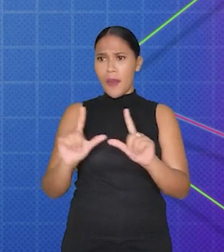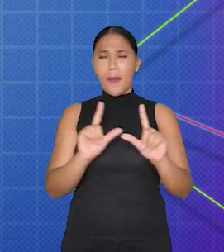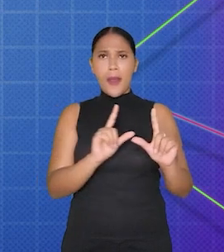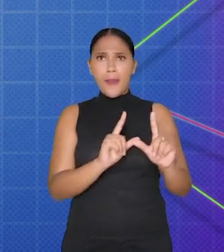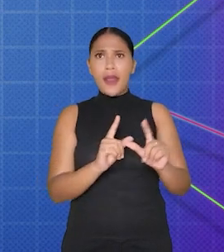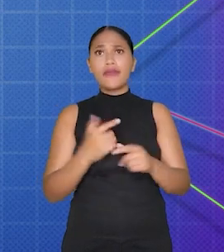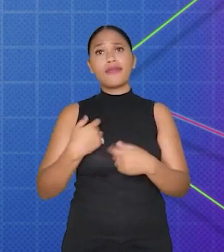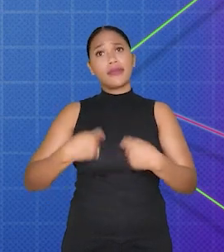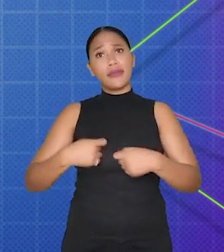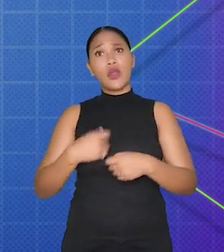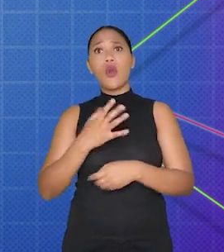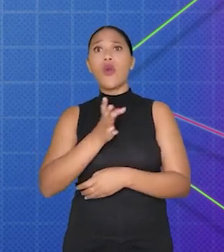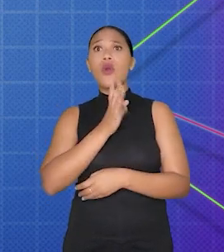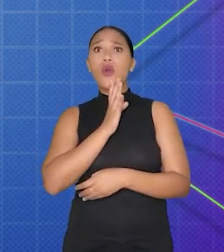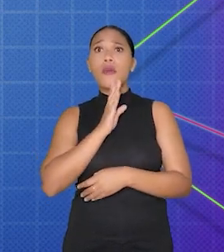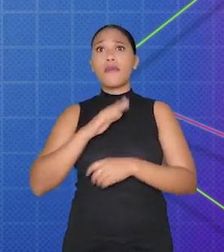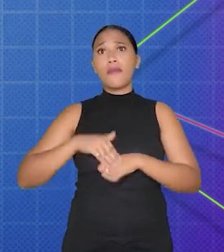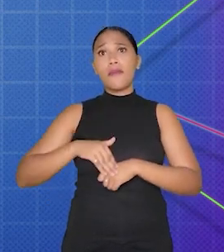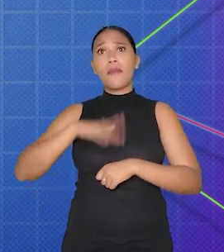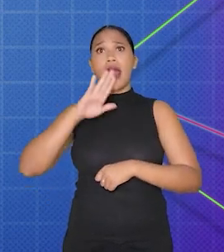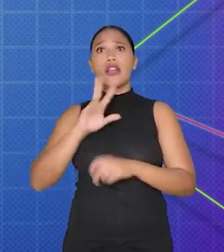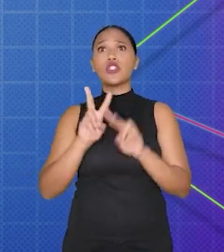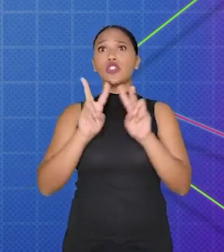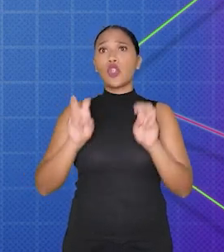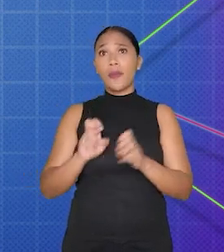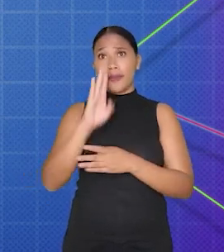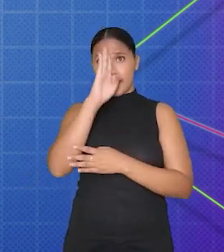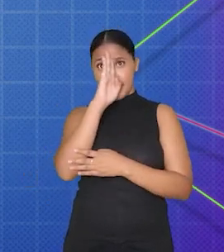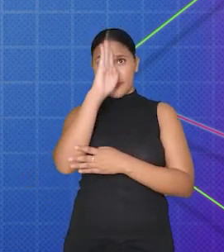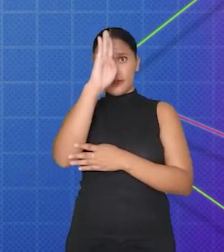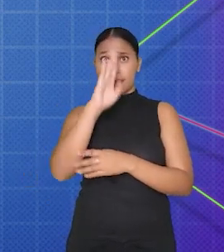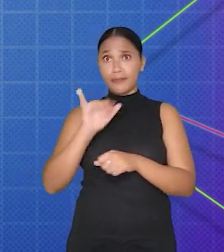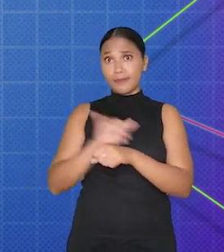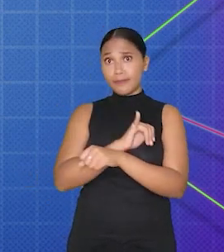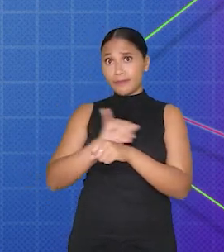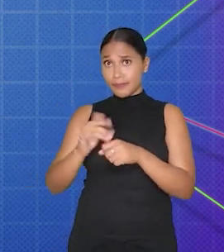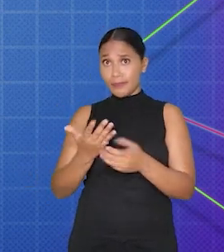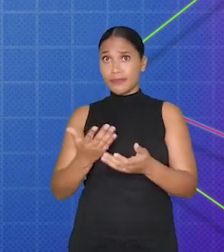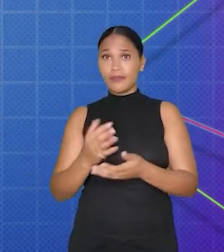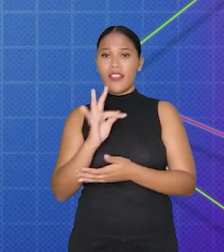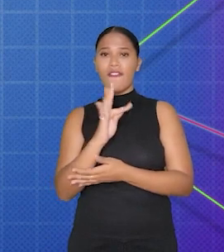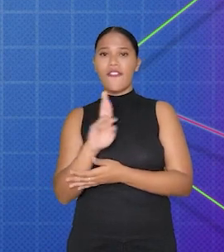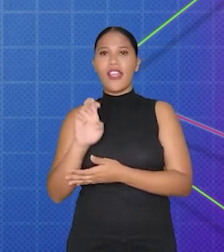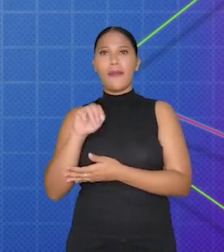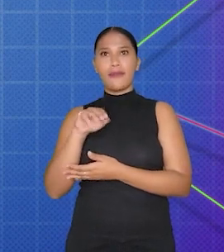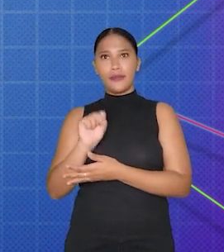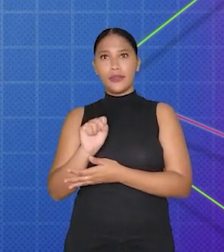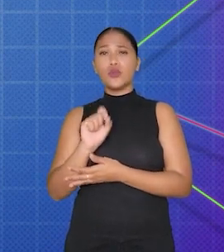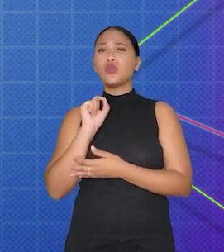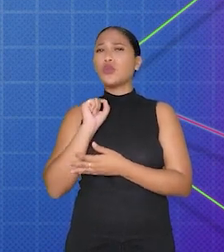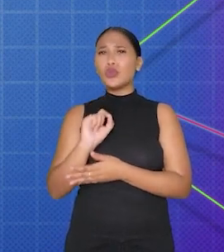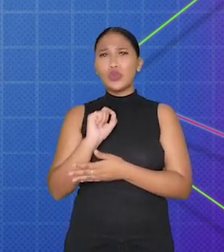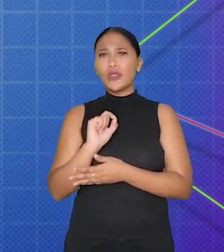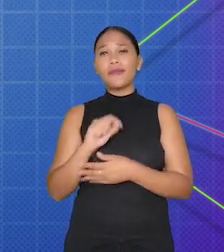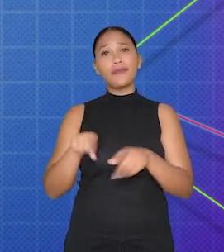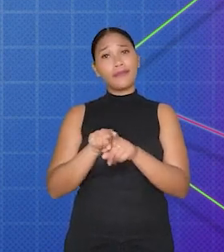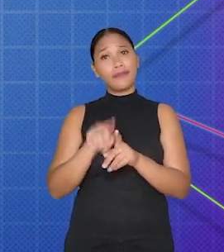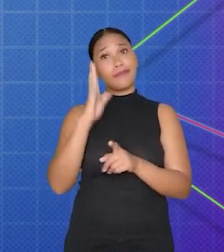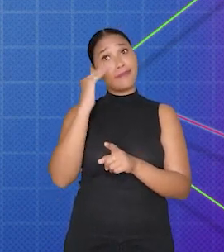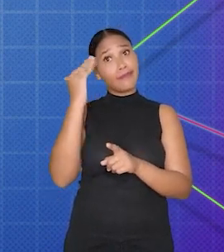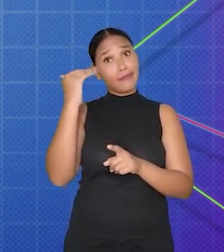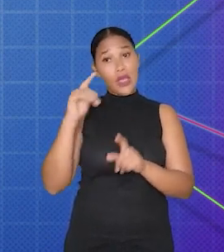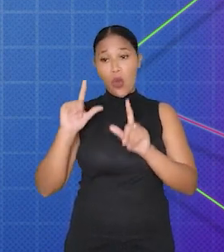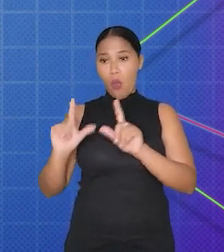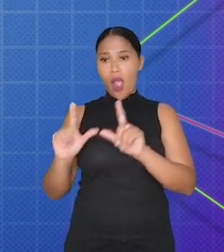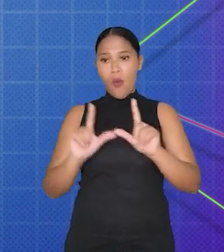integração, nós precisamos conhecer um pouco mais sobre o principal objeto que iremos trabalhar, os frames. Frames, também